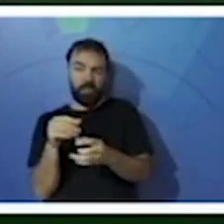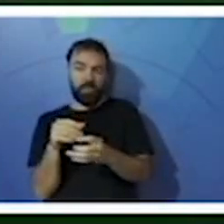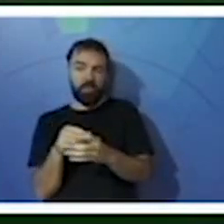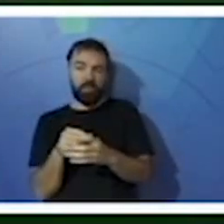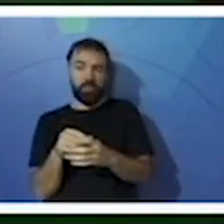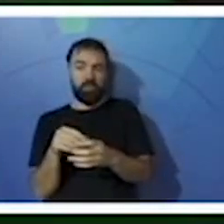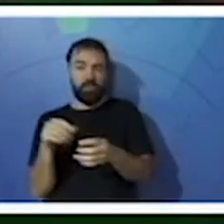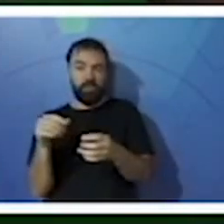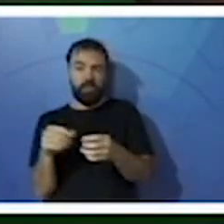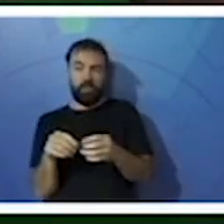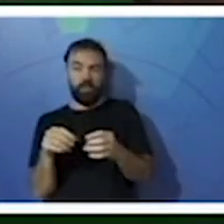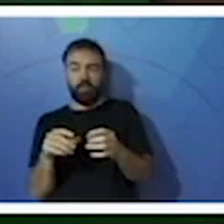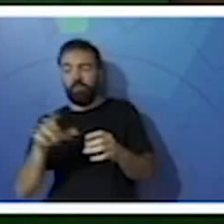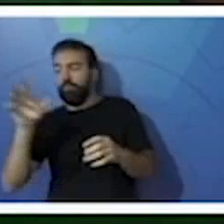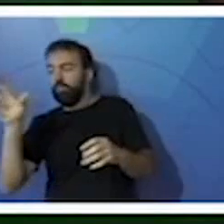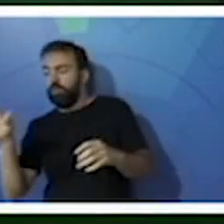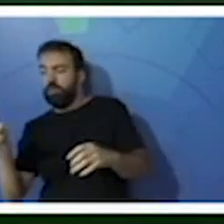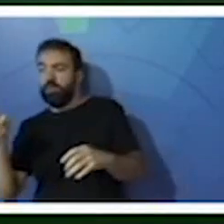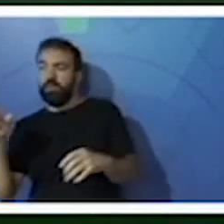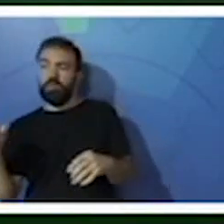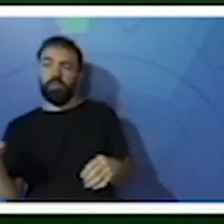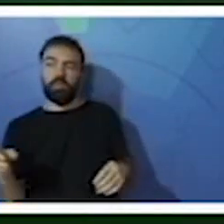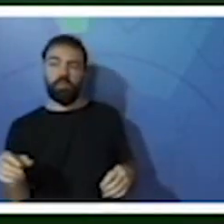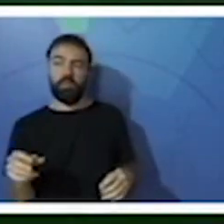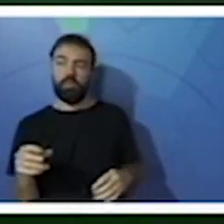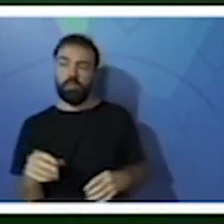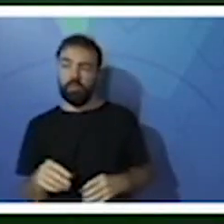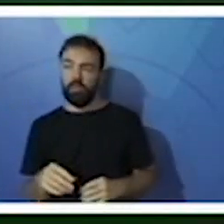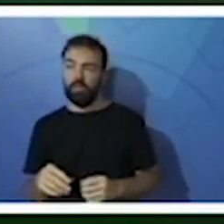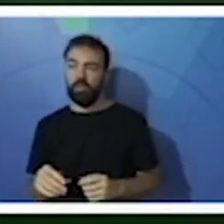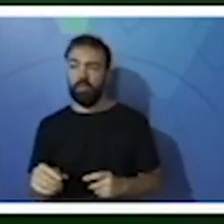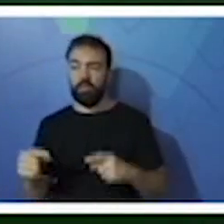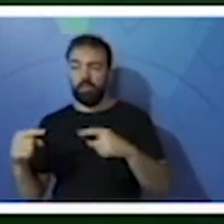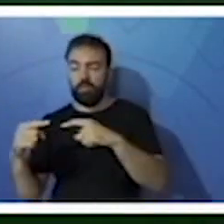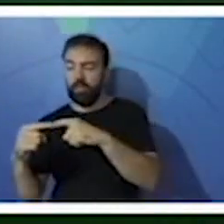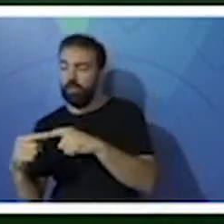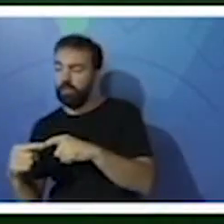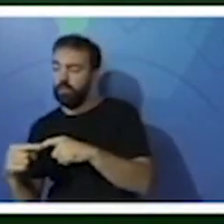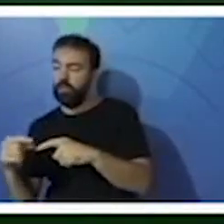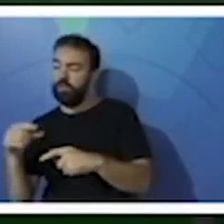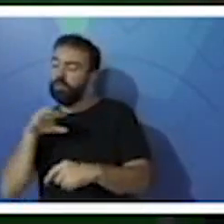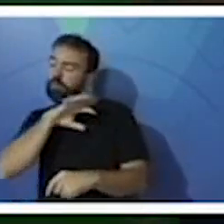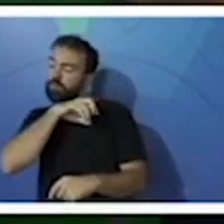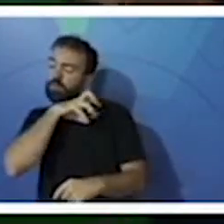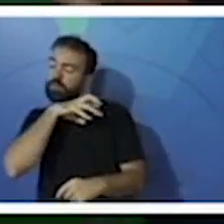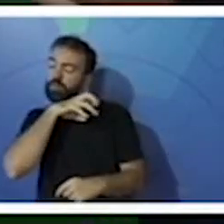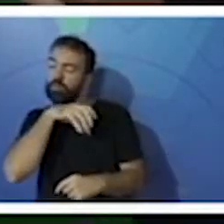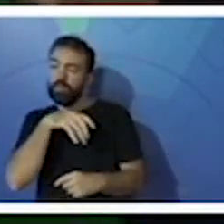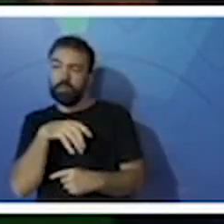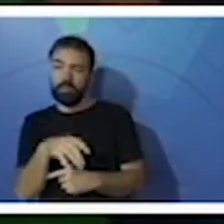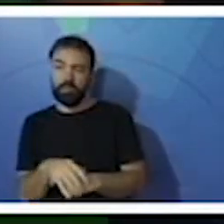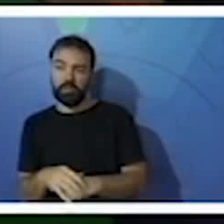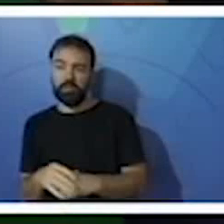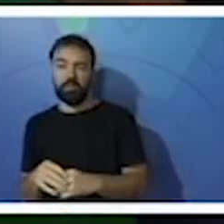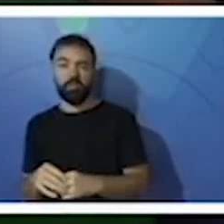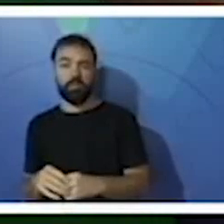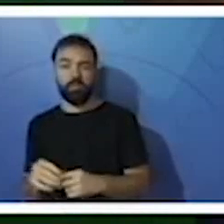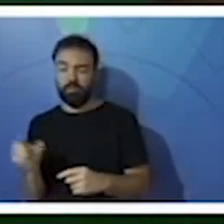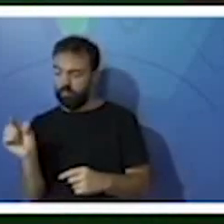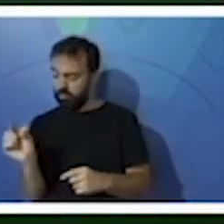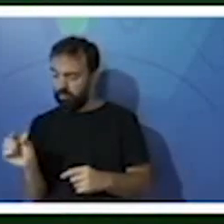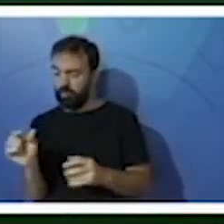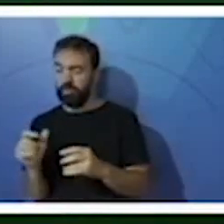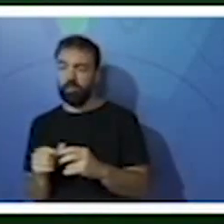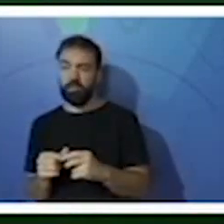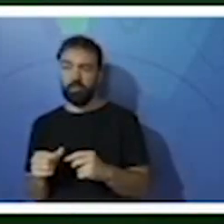Então nós temos a lâmina lá presente na boca da ave, tá? Onde as algas, os animais